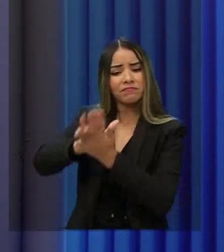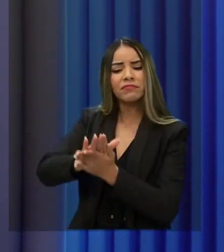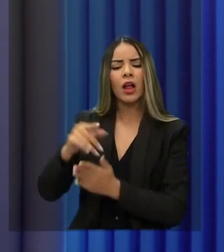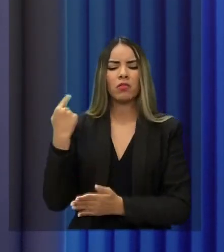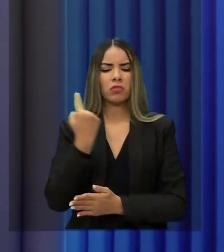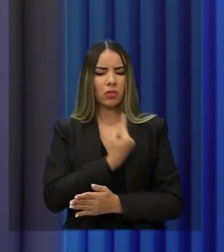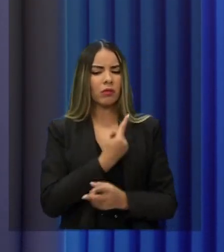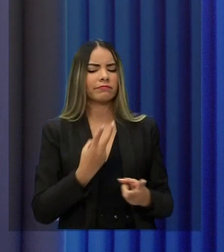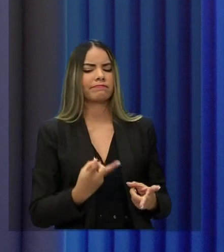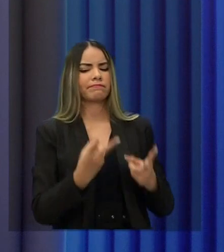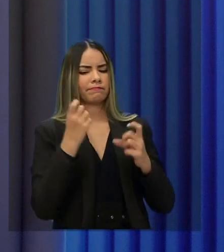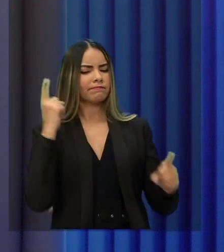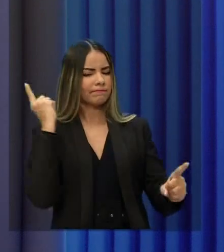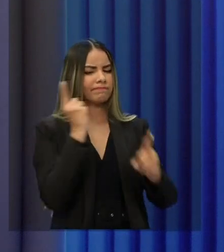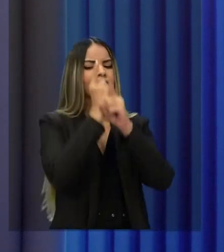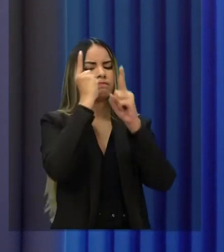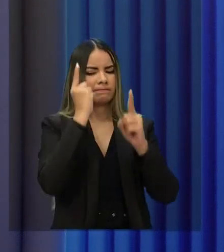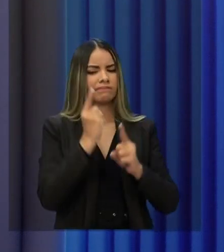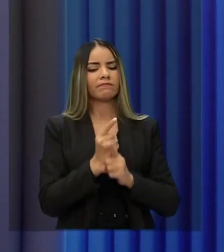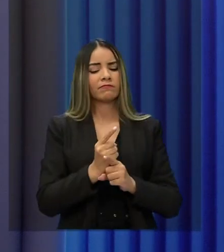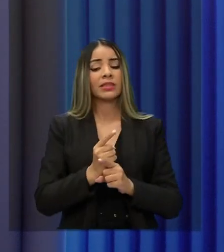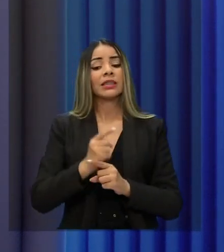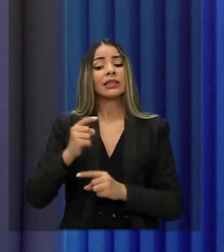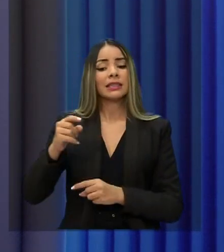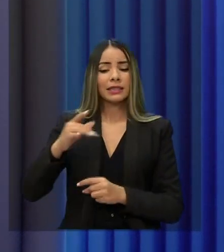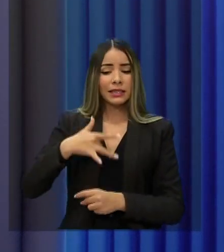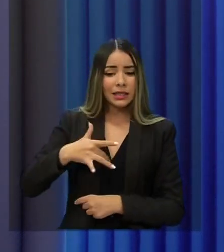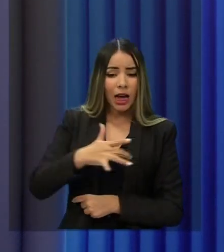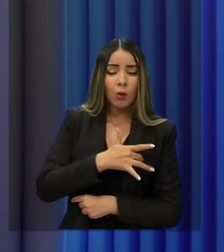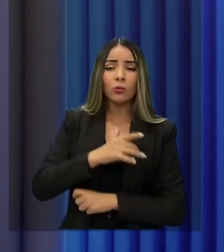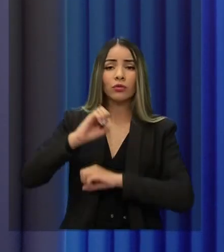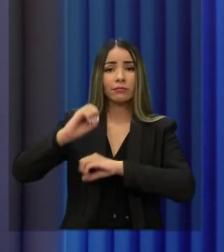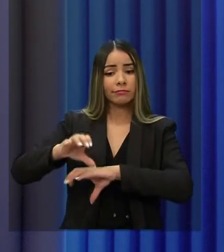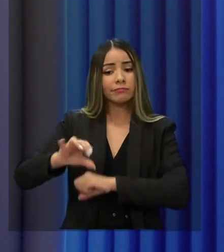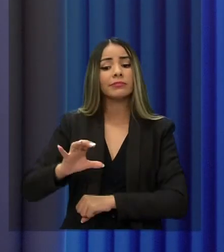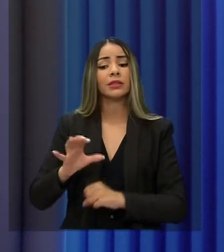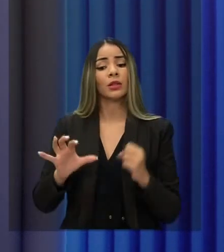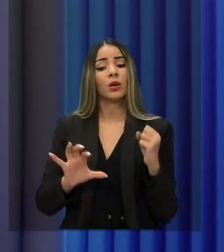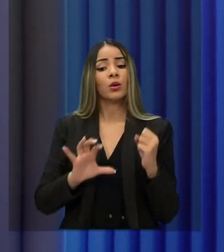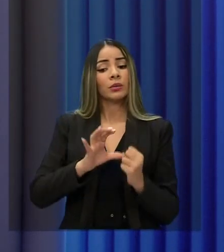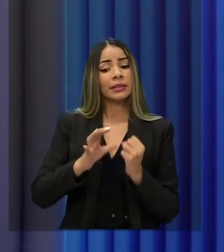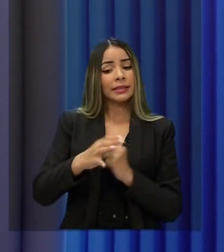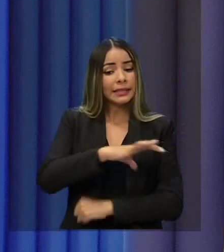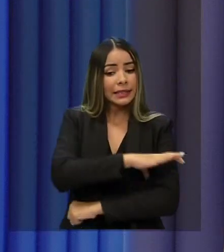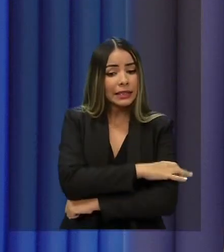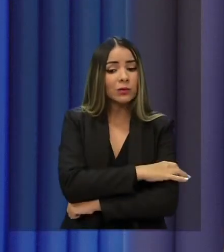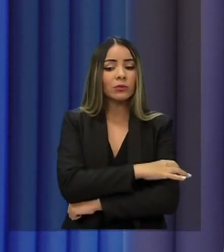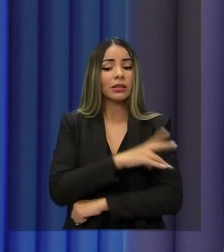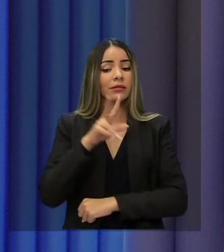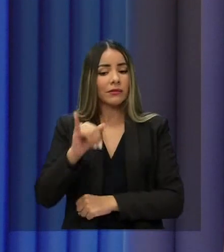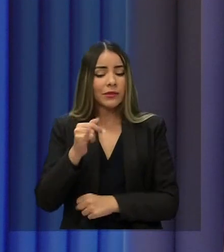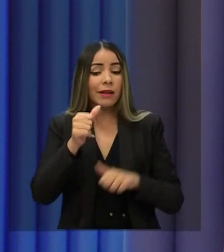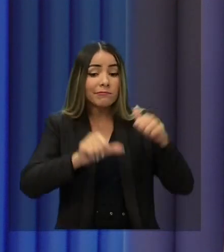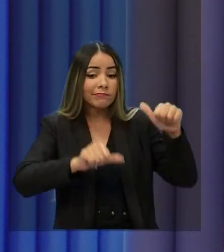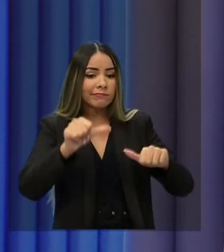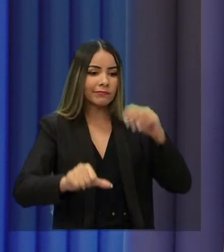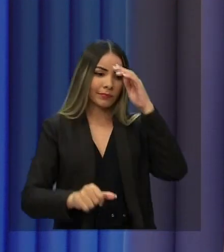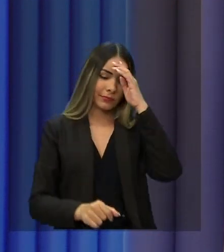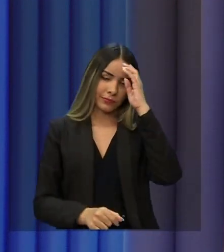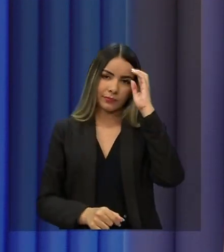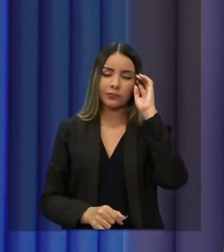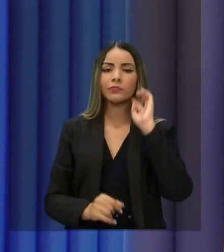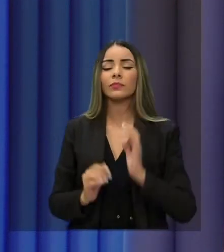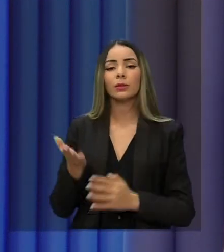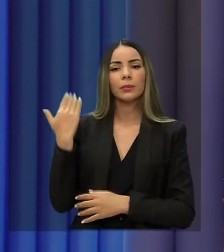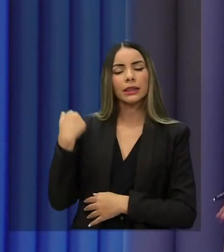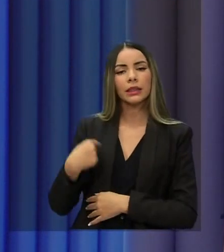agentes públicos da saúde e da segurança e da educação que serão capacitados para identificar qualquer ato agressivo. Há pouco o candidato é humano